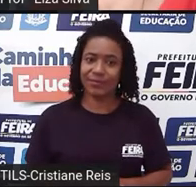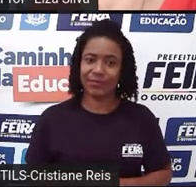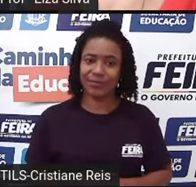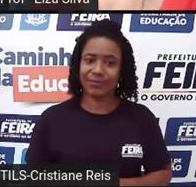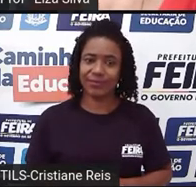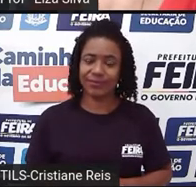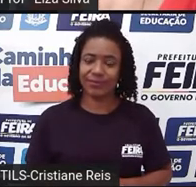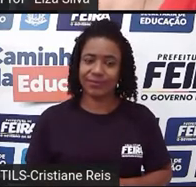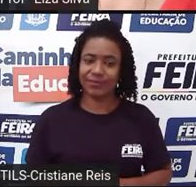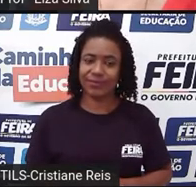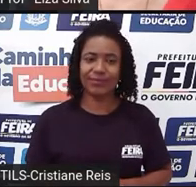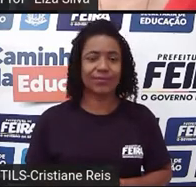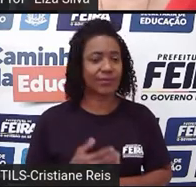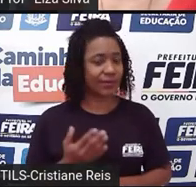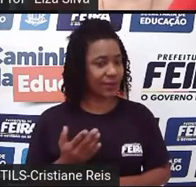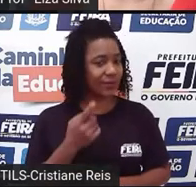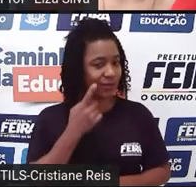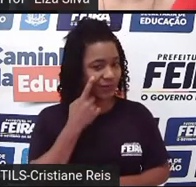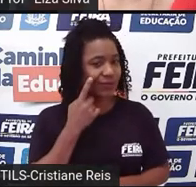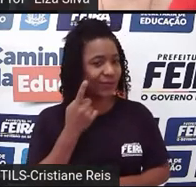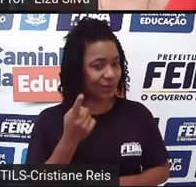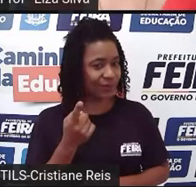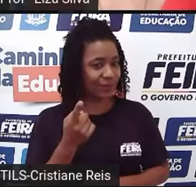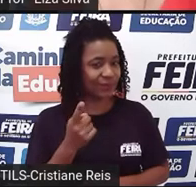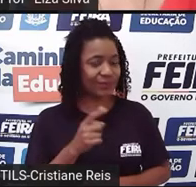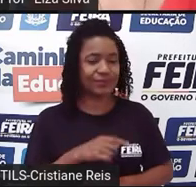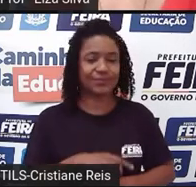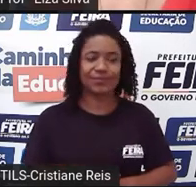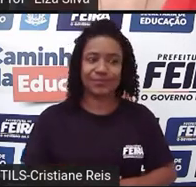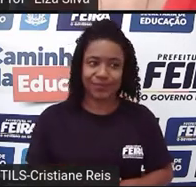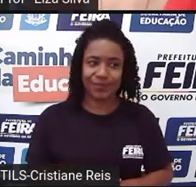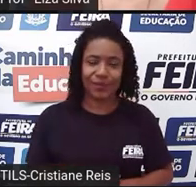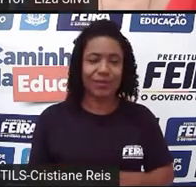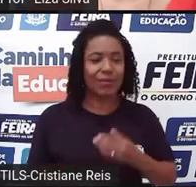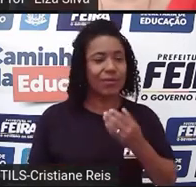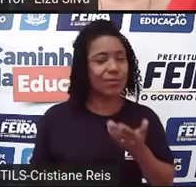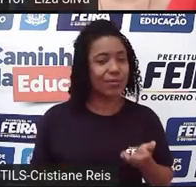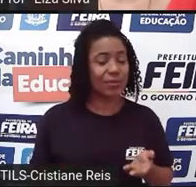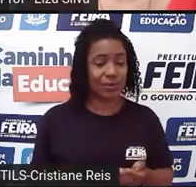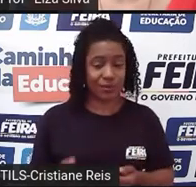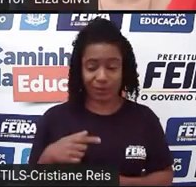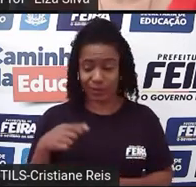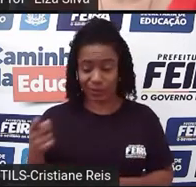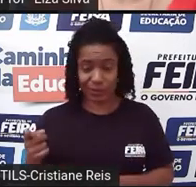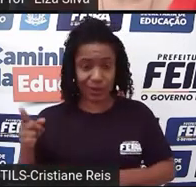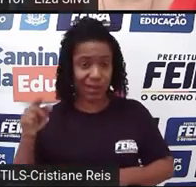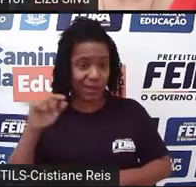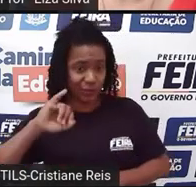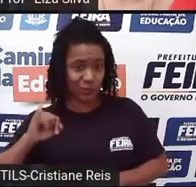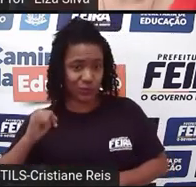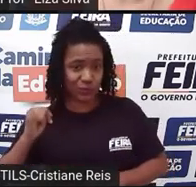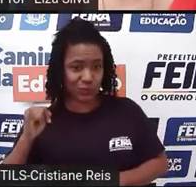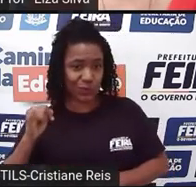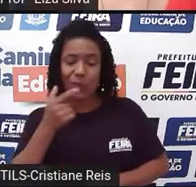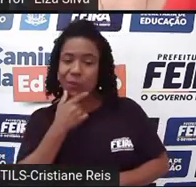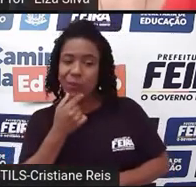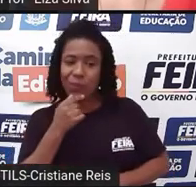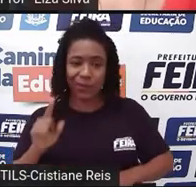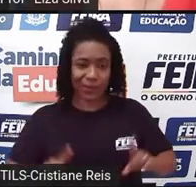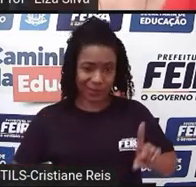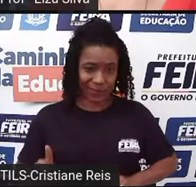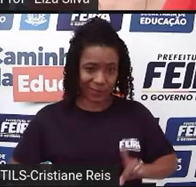Então, neste caso aqui, o que é que acontece? O Tibalt, que é primo de Julieta,